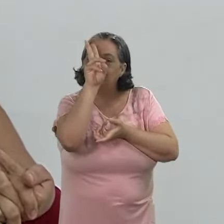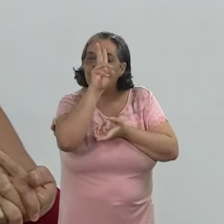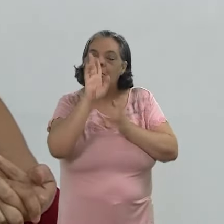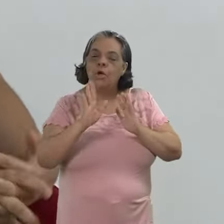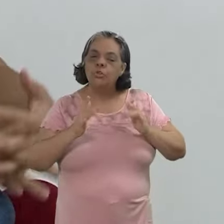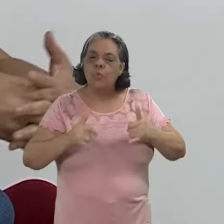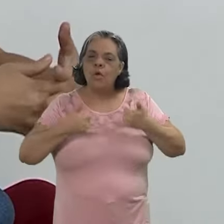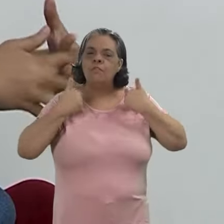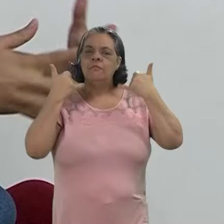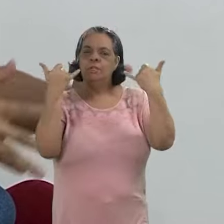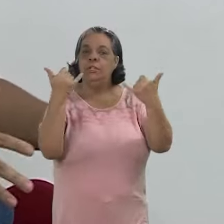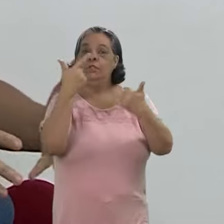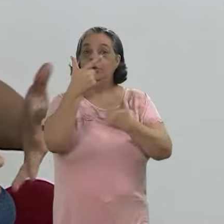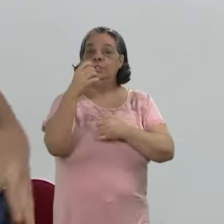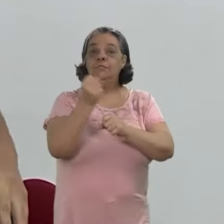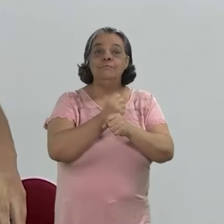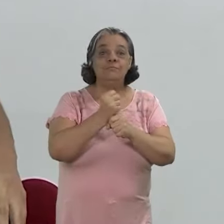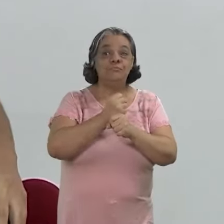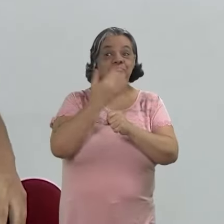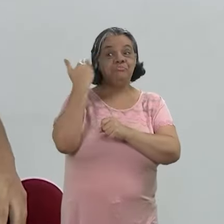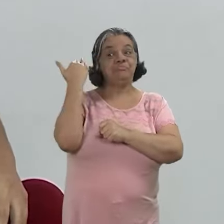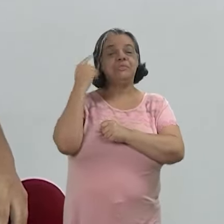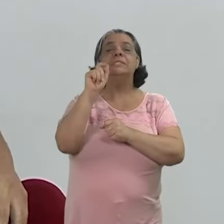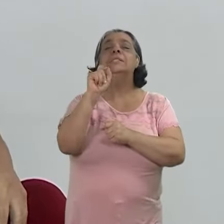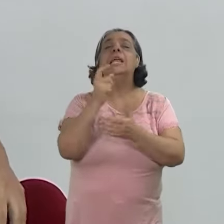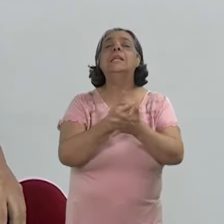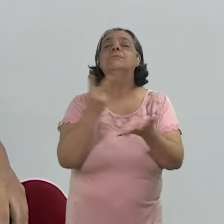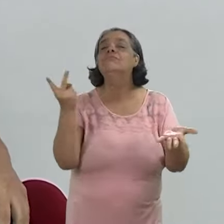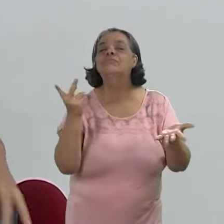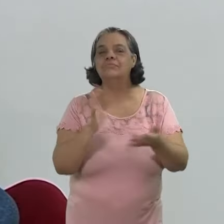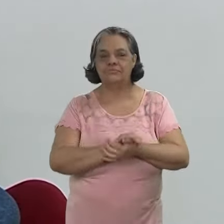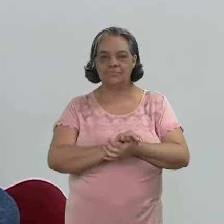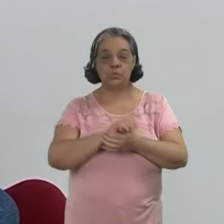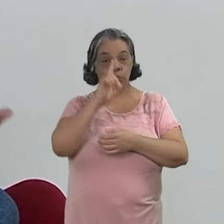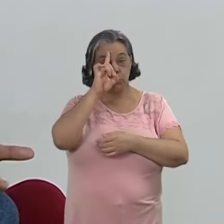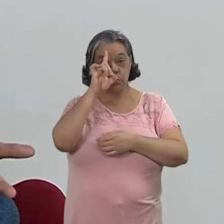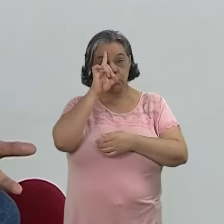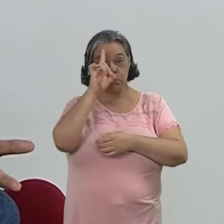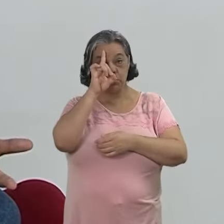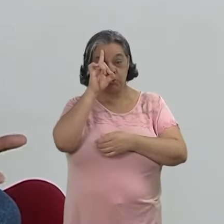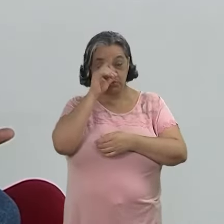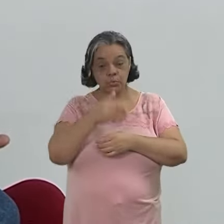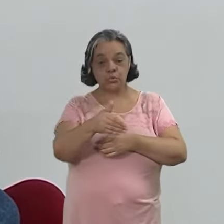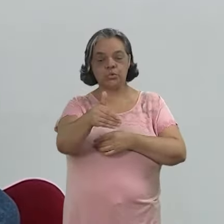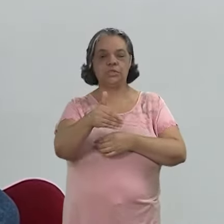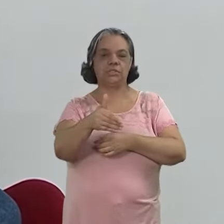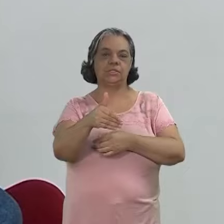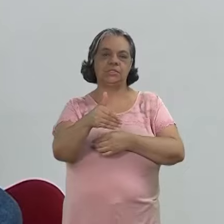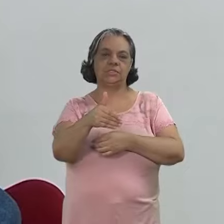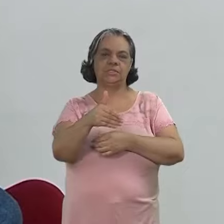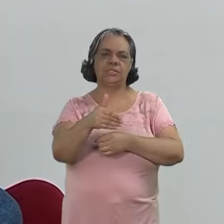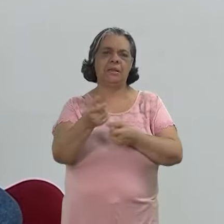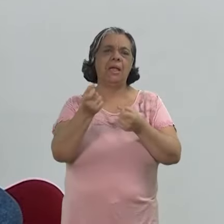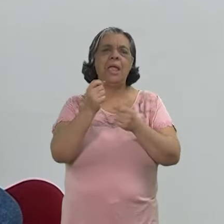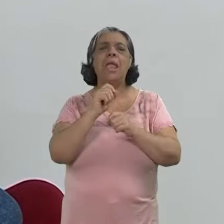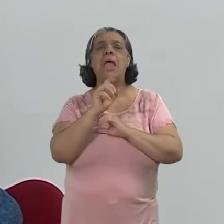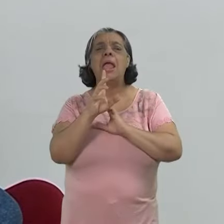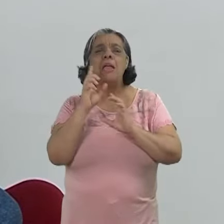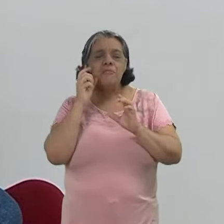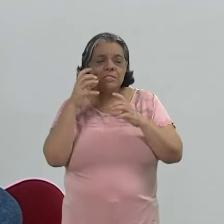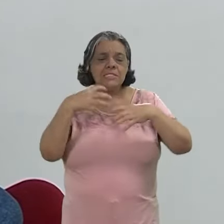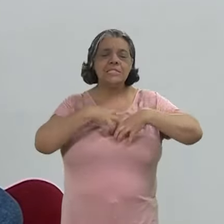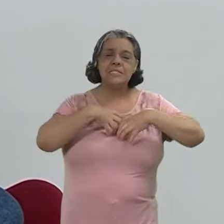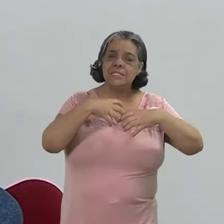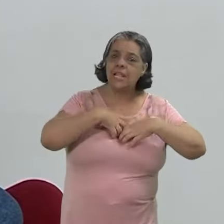lembrar do aniversário de dois anos atrás e quem estava? Essa memória do dia a dia é completamente atravessada pelo